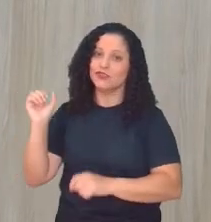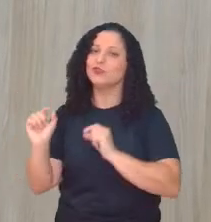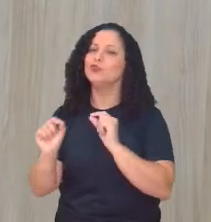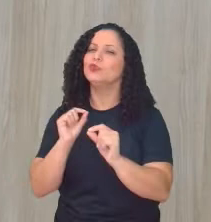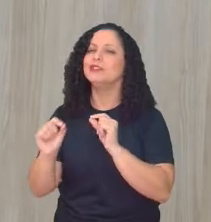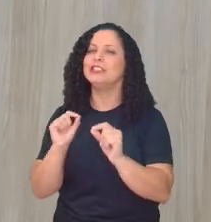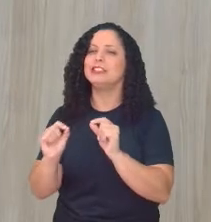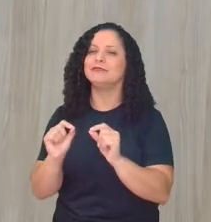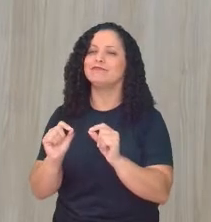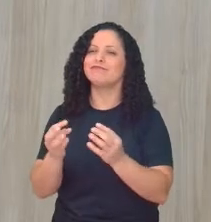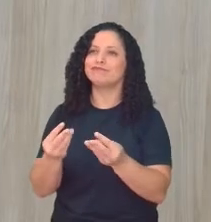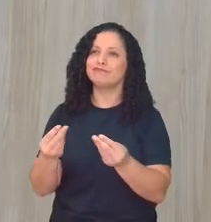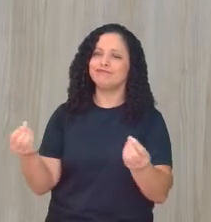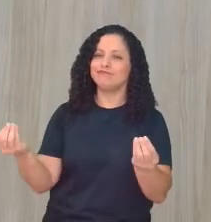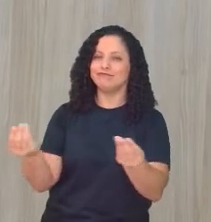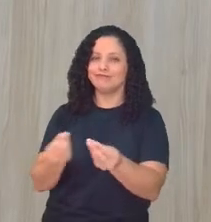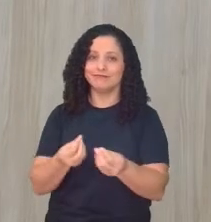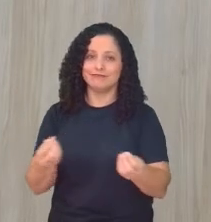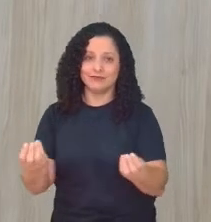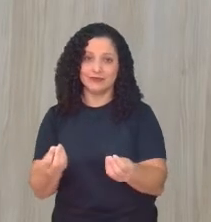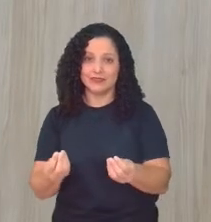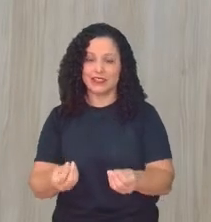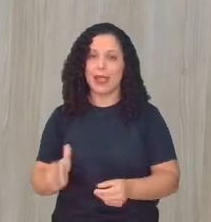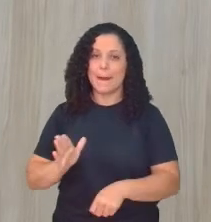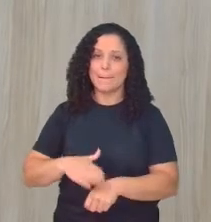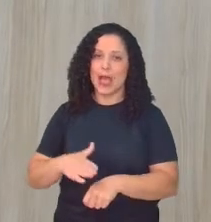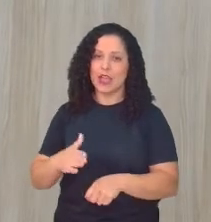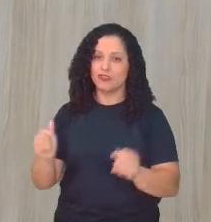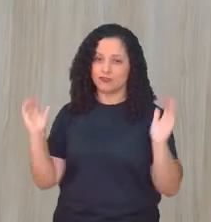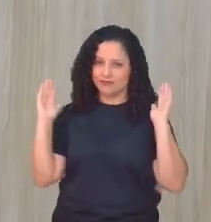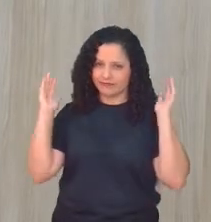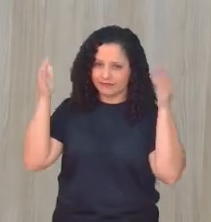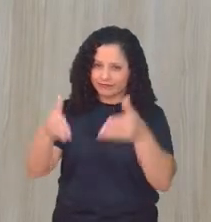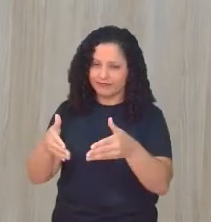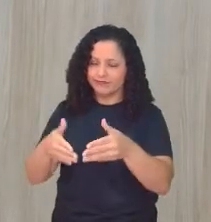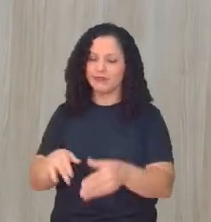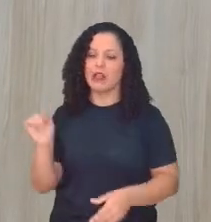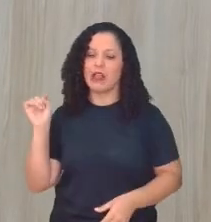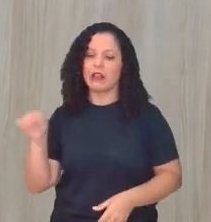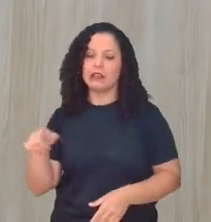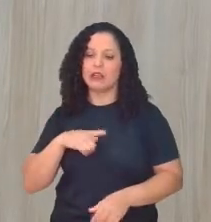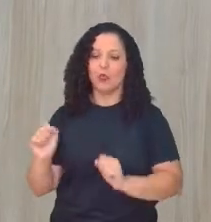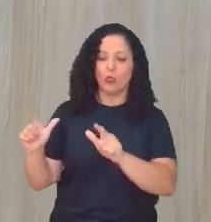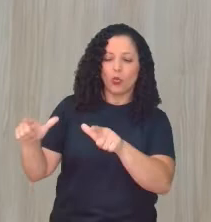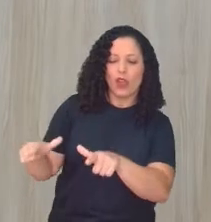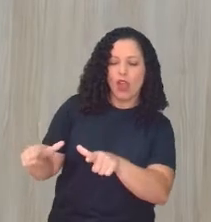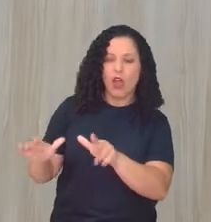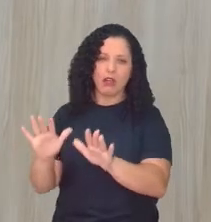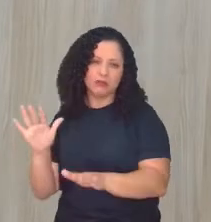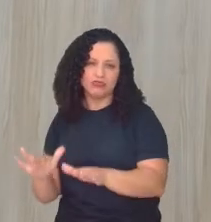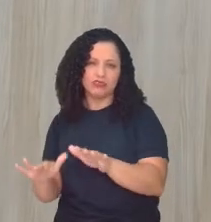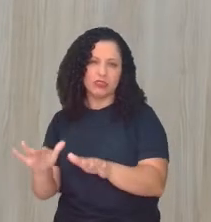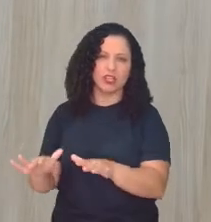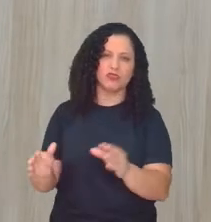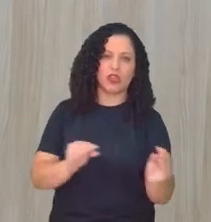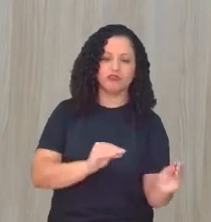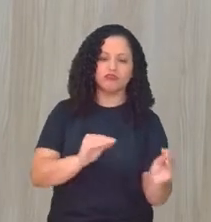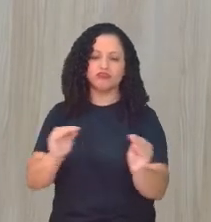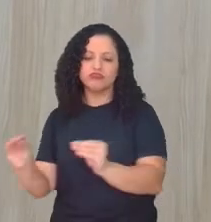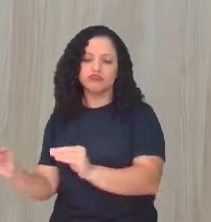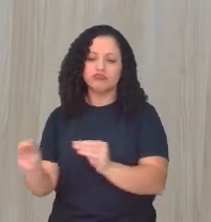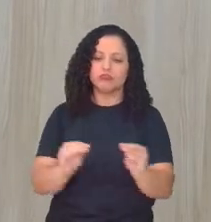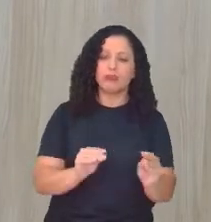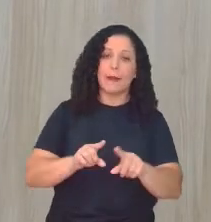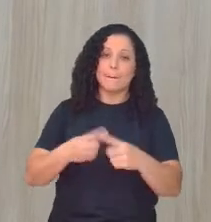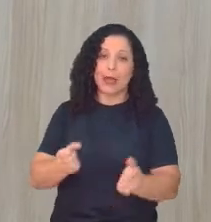como é que eu posso dizer? Bem mais pontuais, né? Você vai ter ali um lugar específico, às vezes numa zona de transição, mas